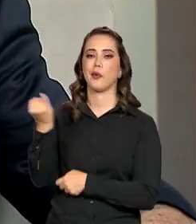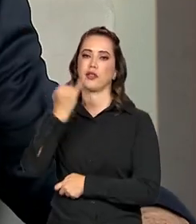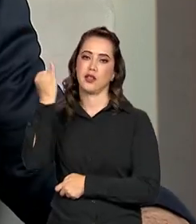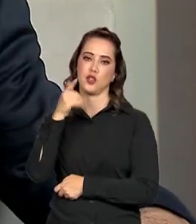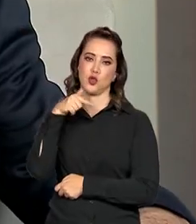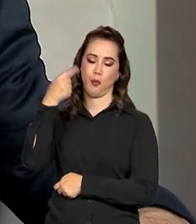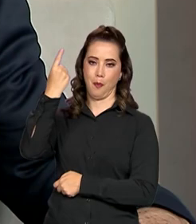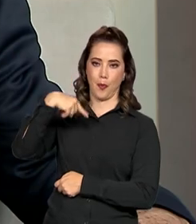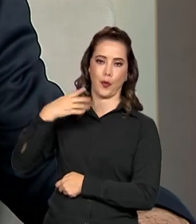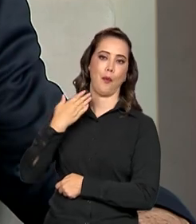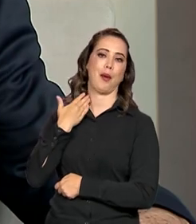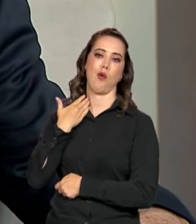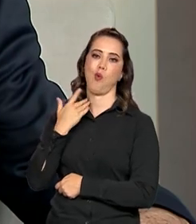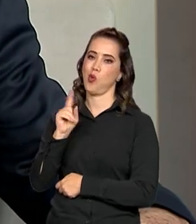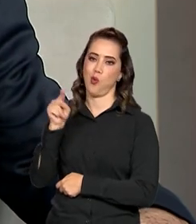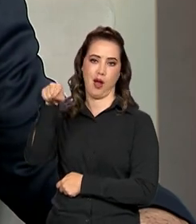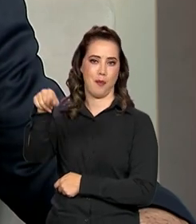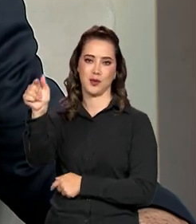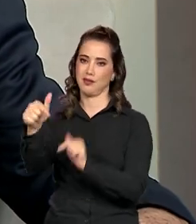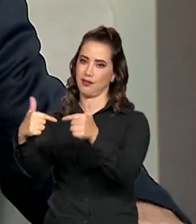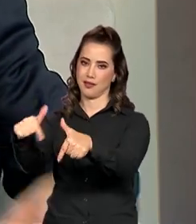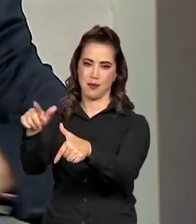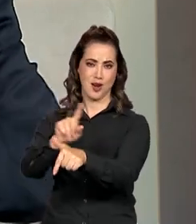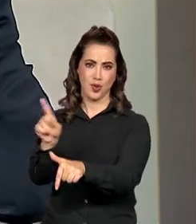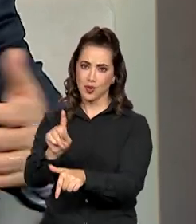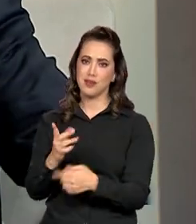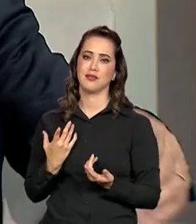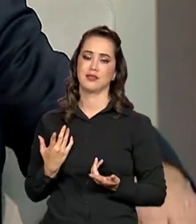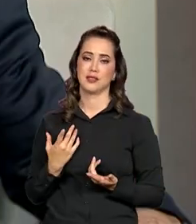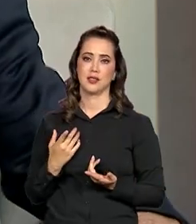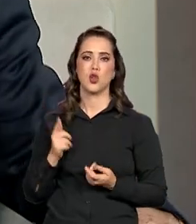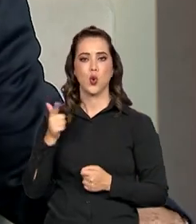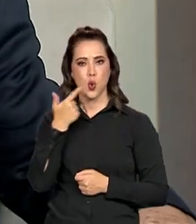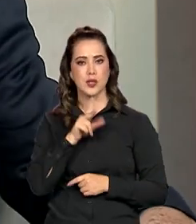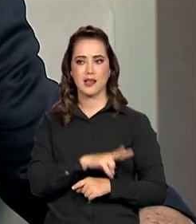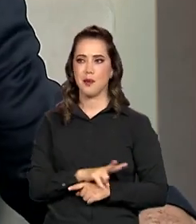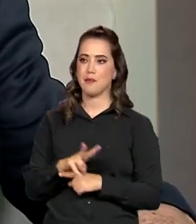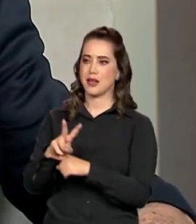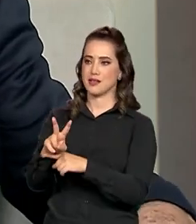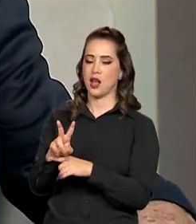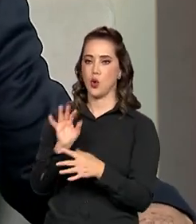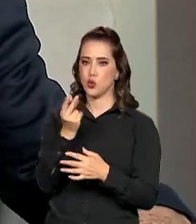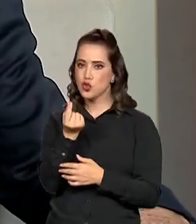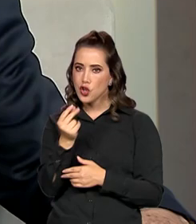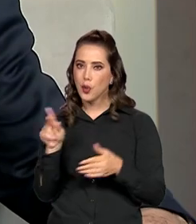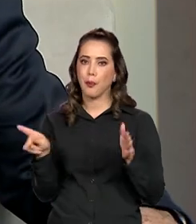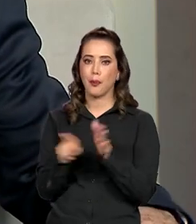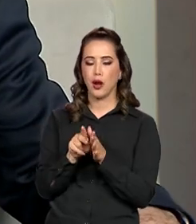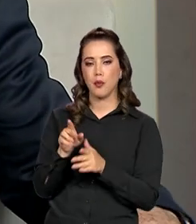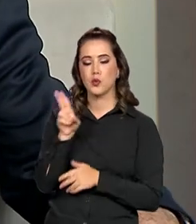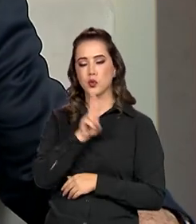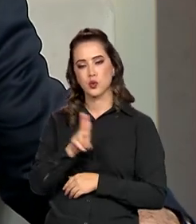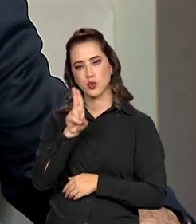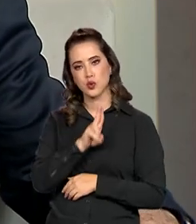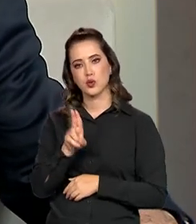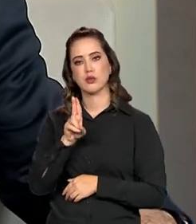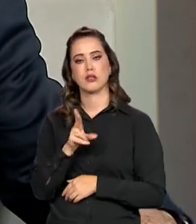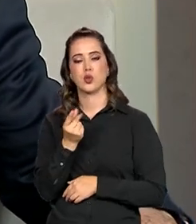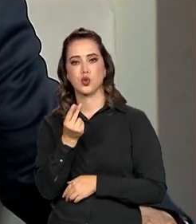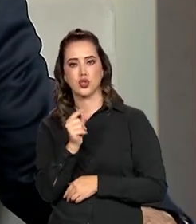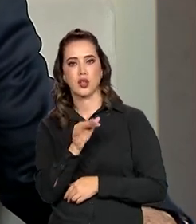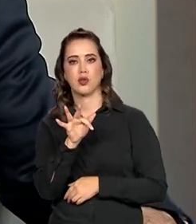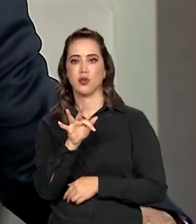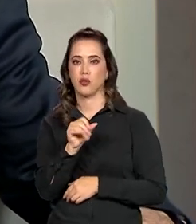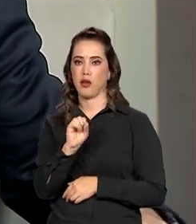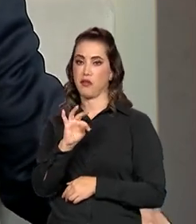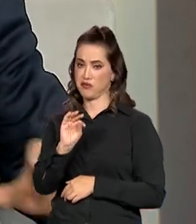não é para o trabalhador. De, partir do saque aniversário, fazer os empréstimos e continuar lucrando nas costas desse trabalhador.